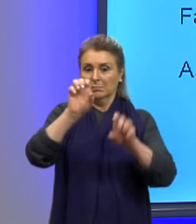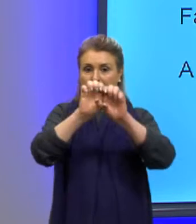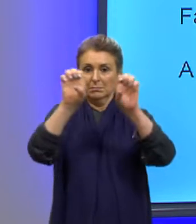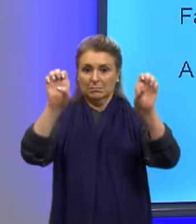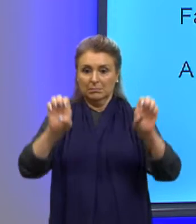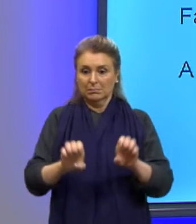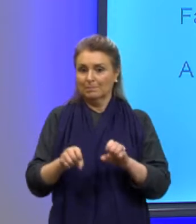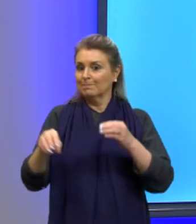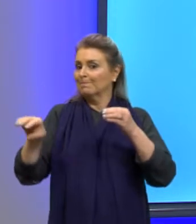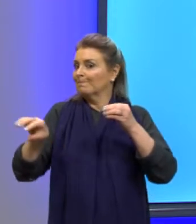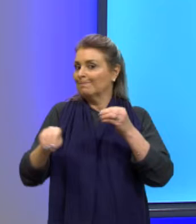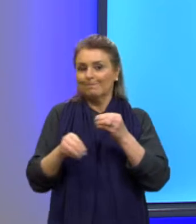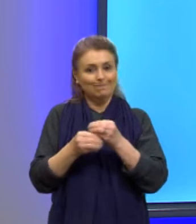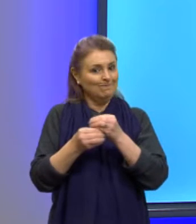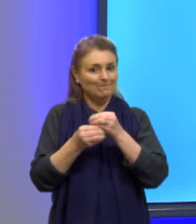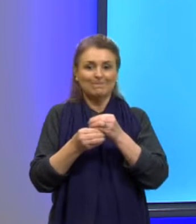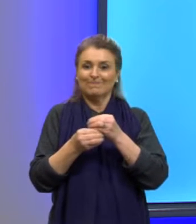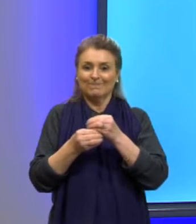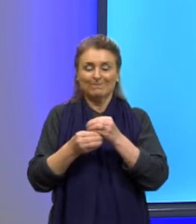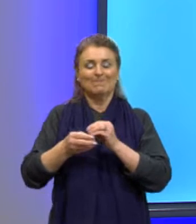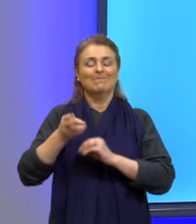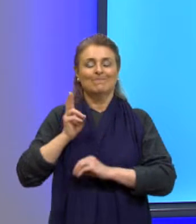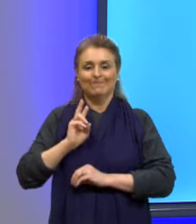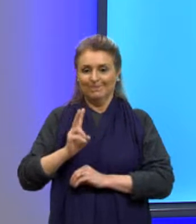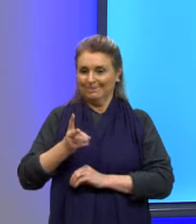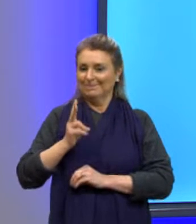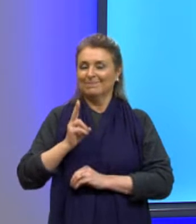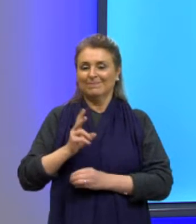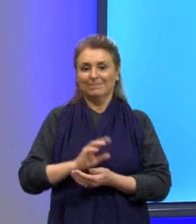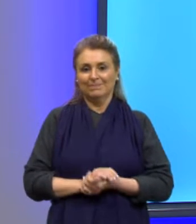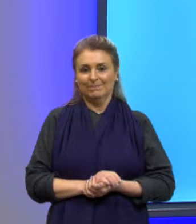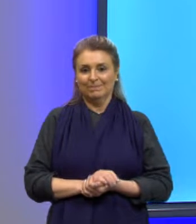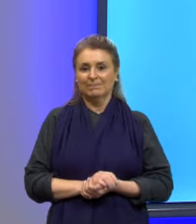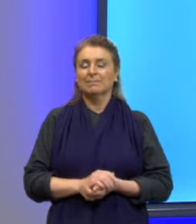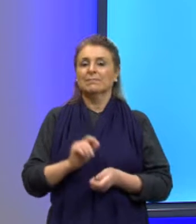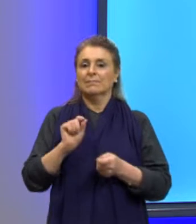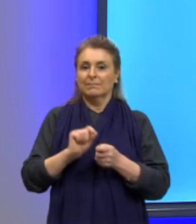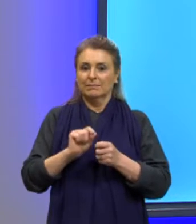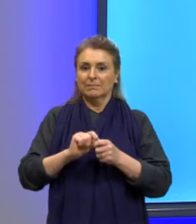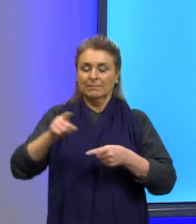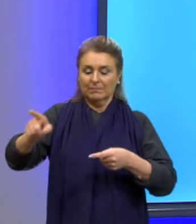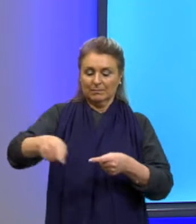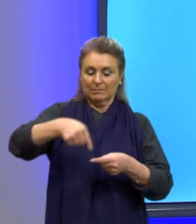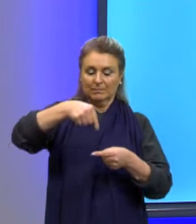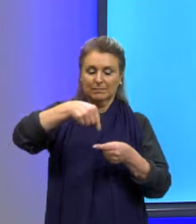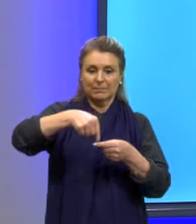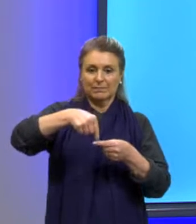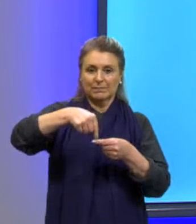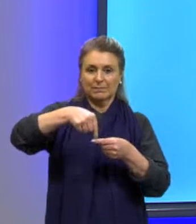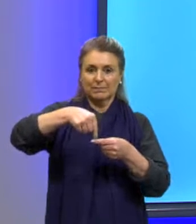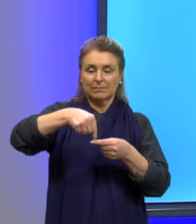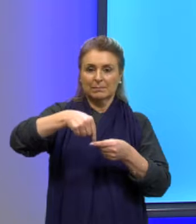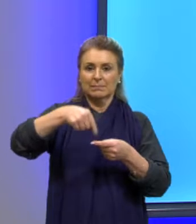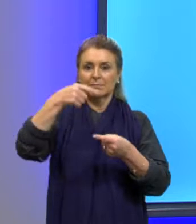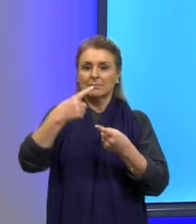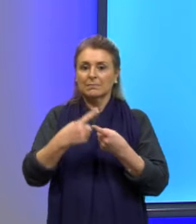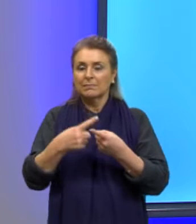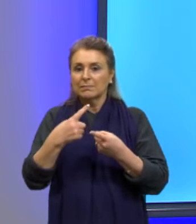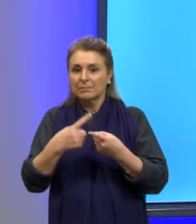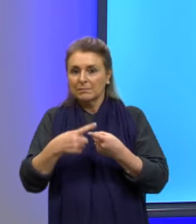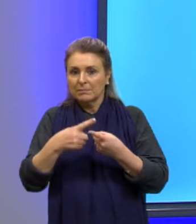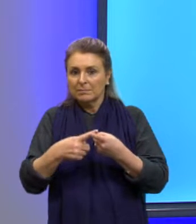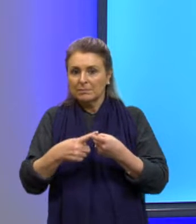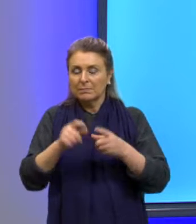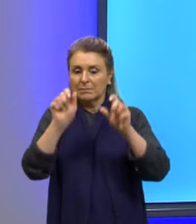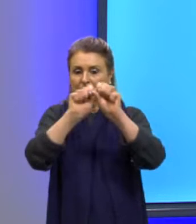do segundo grau. E aí, eu vou fazer os vértices. Por que eu vou fazer os vértices? Porque está falando lá numa